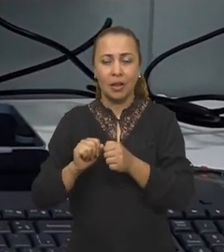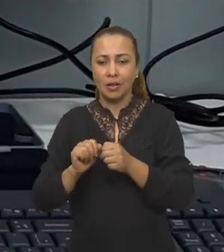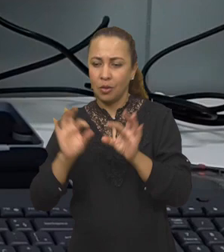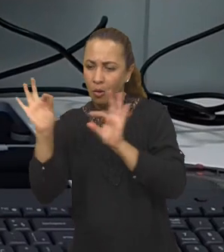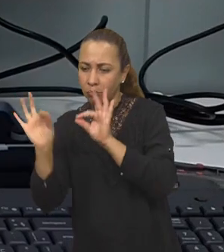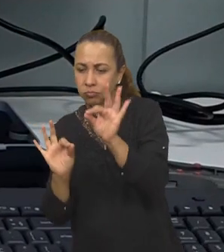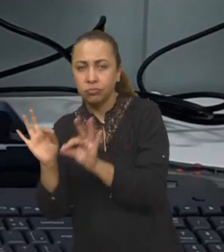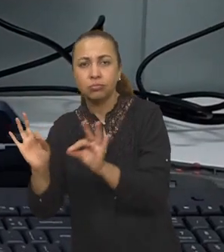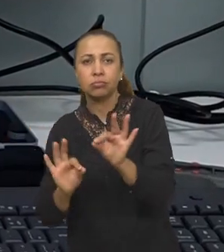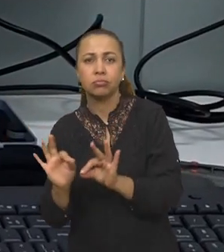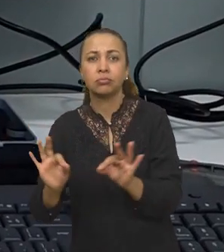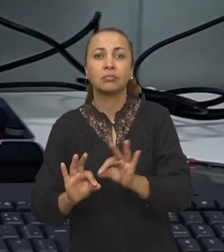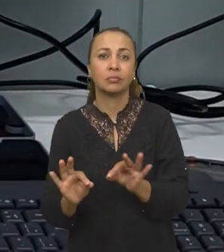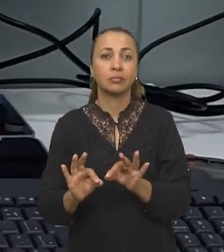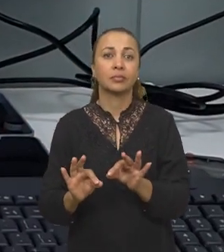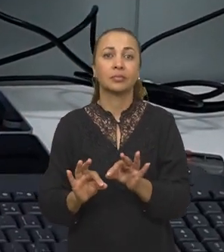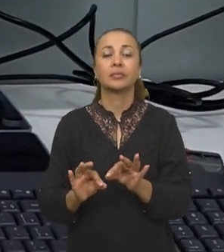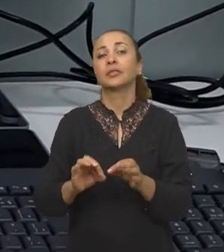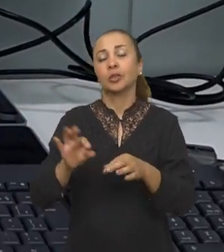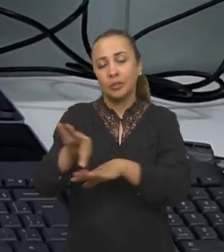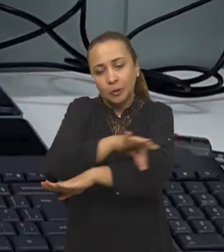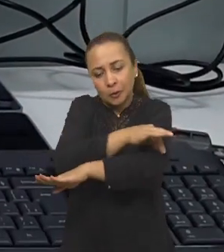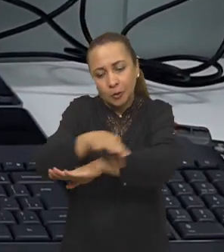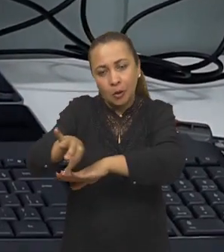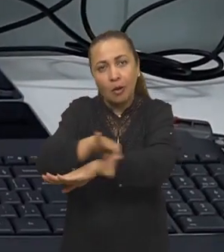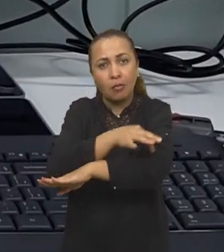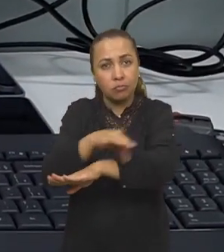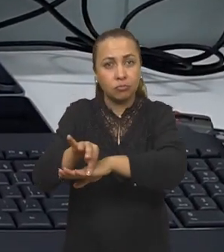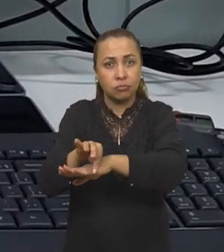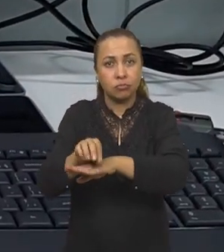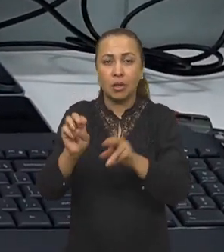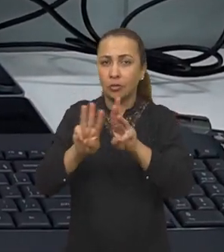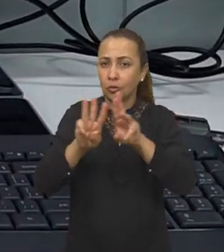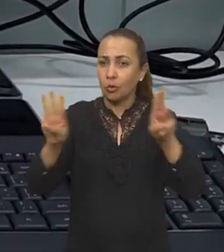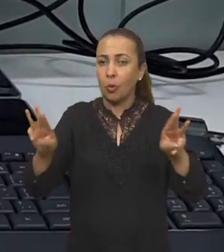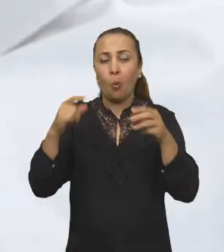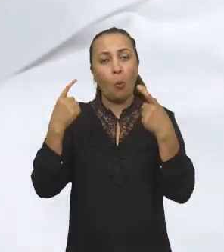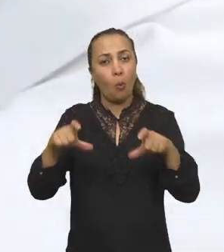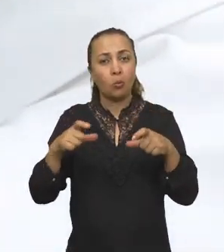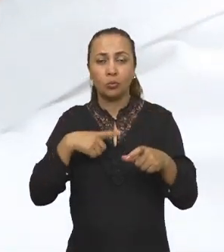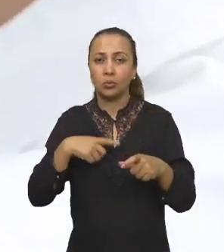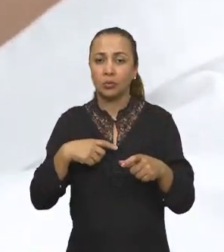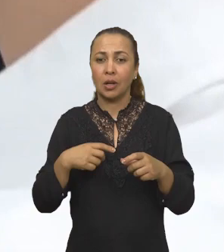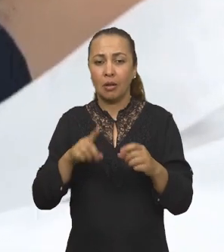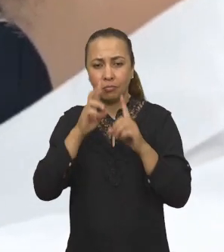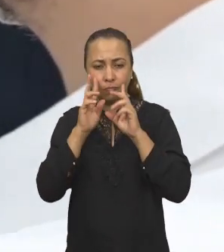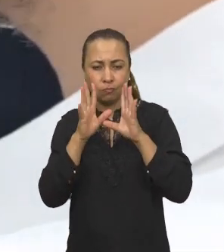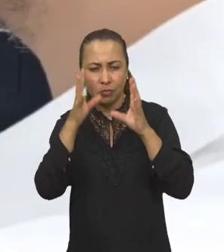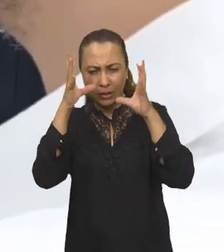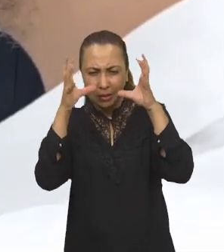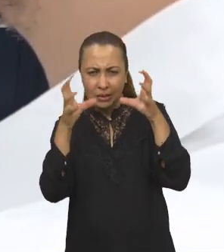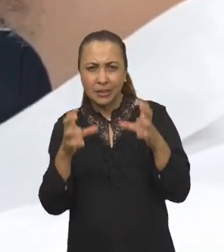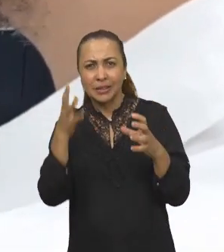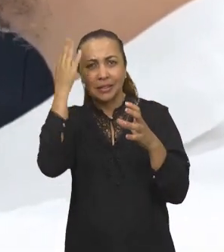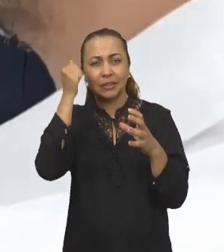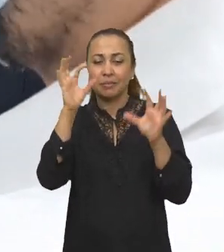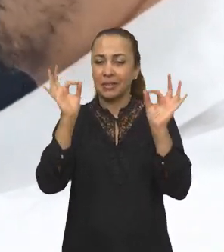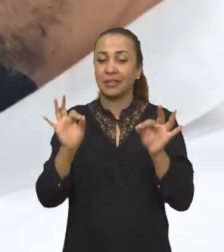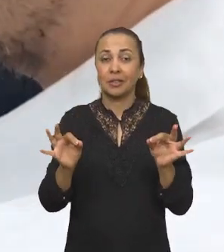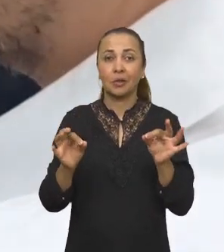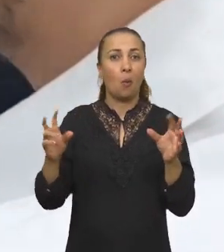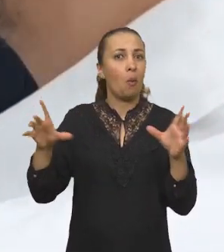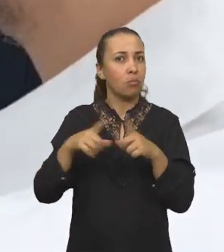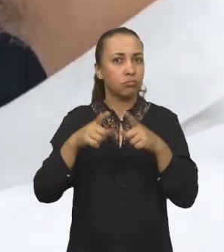confecção em softices específicos de engenharia, onde eu tenho a dimensão, o dimensionamento exato